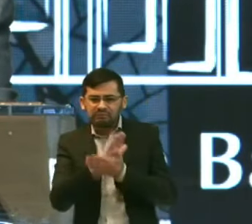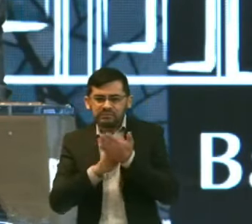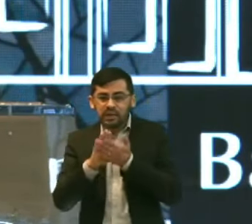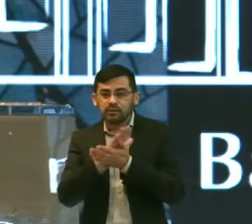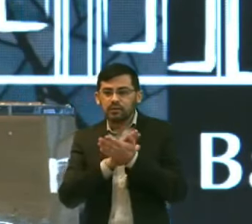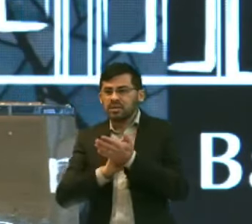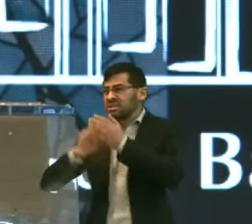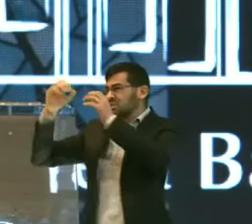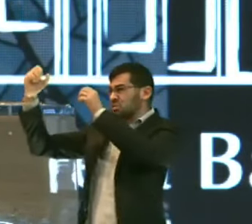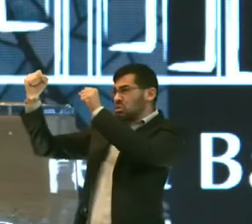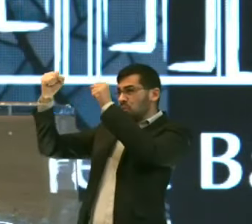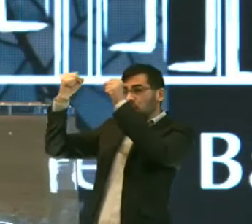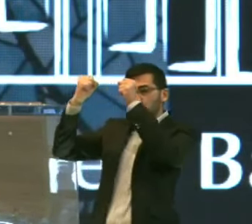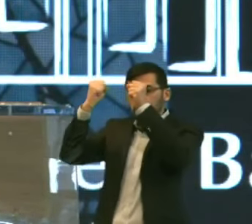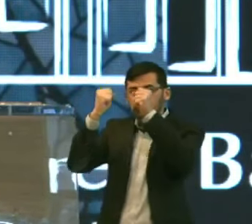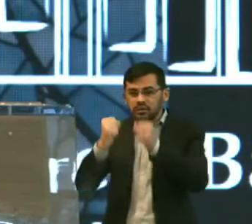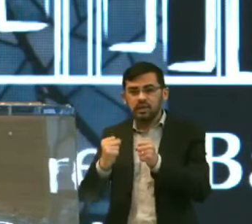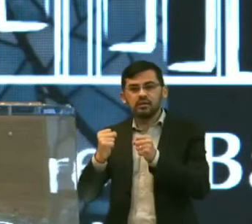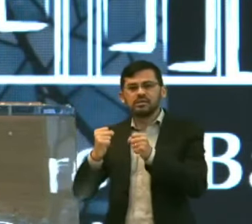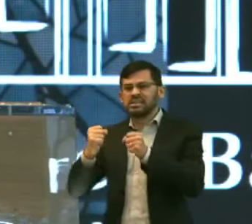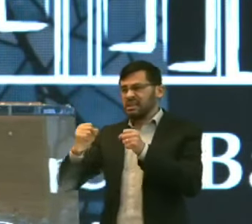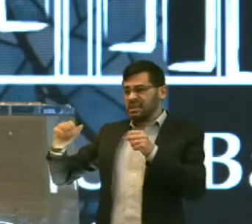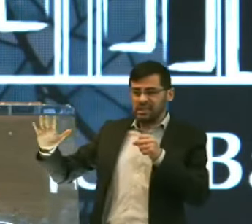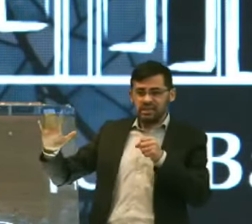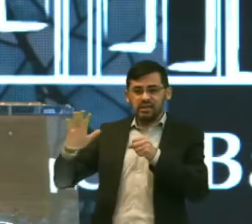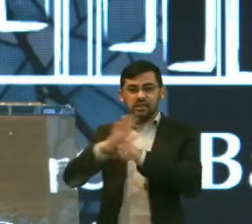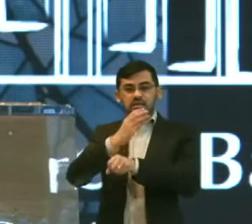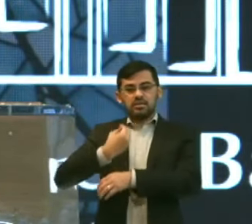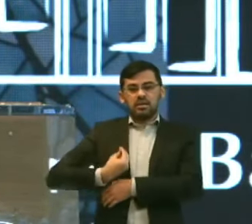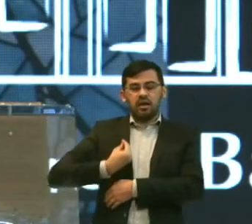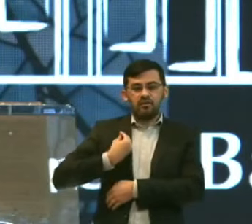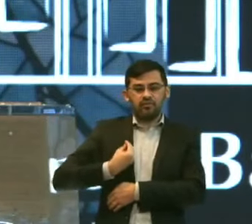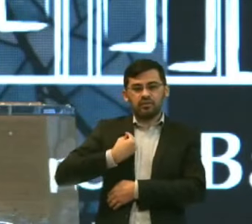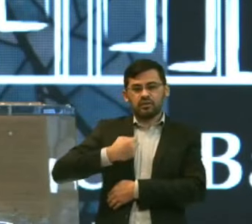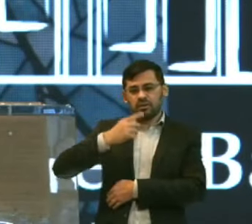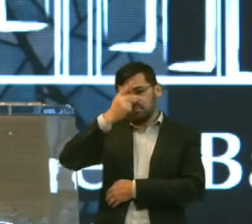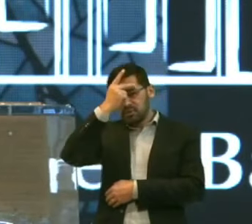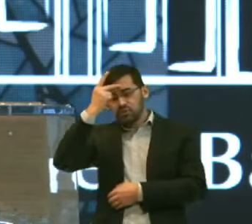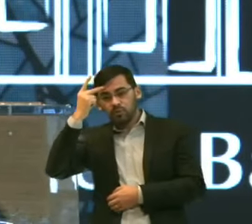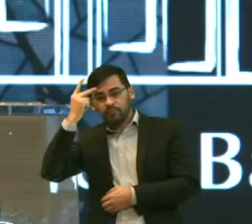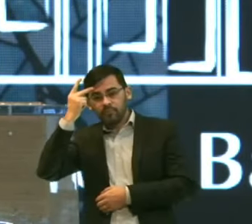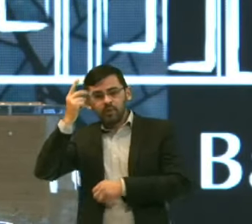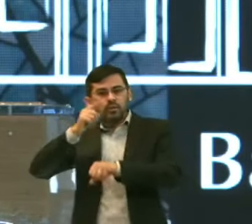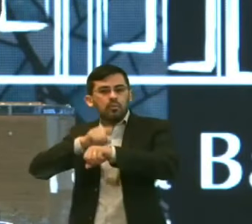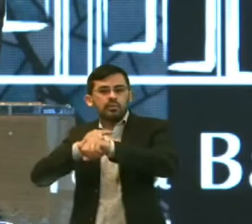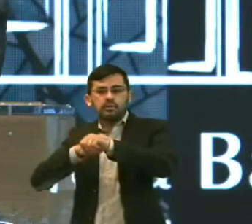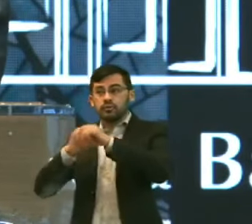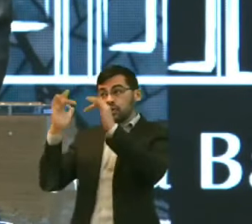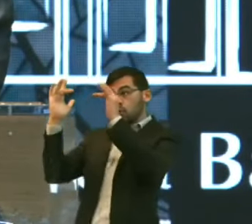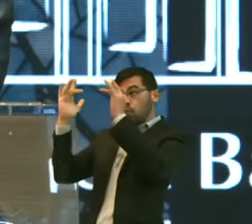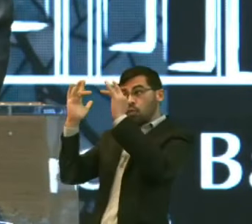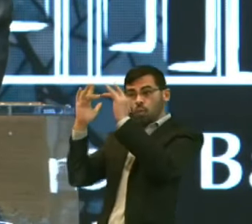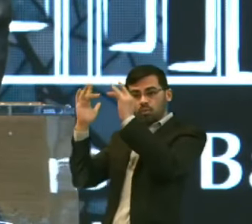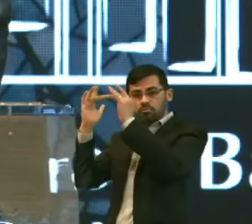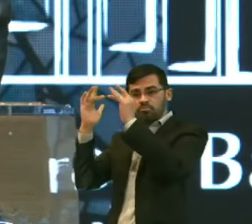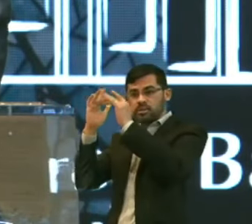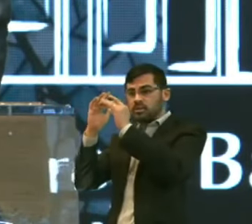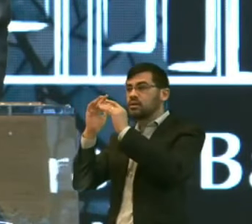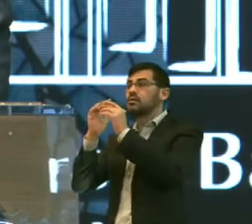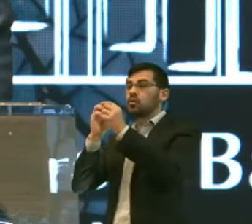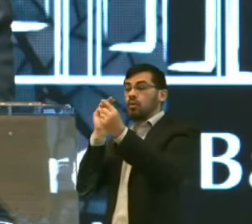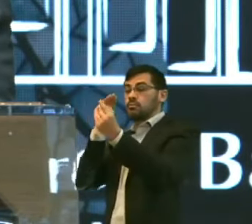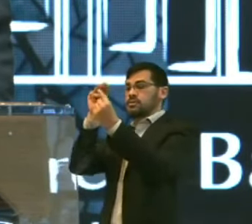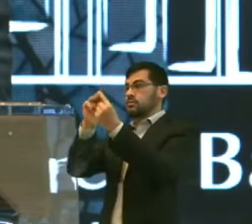aqueles Que se alinham A missão Se você deseja Experimentar Mais do poder De